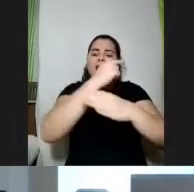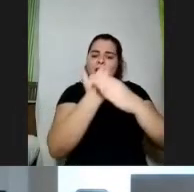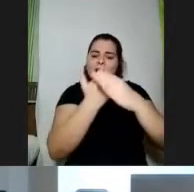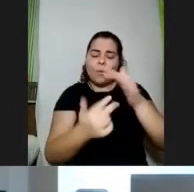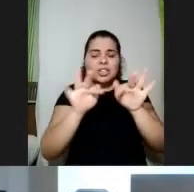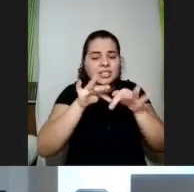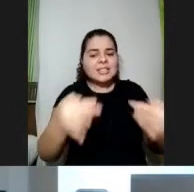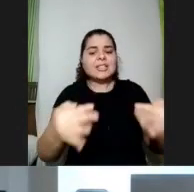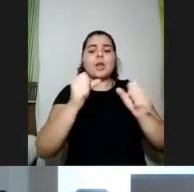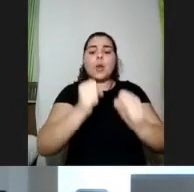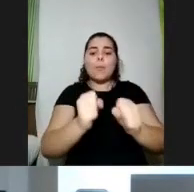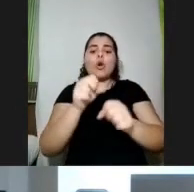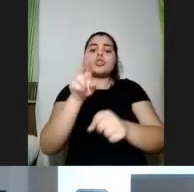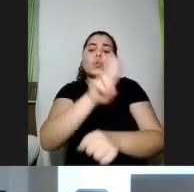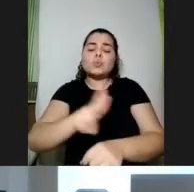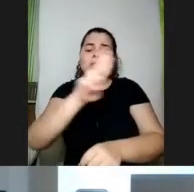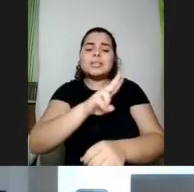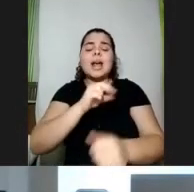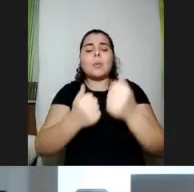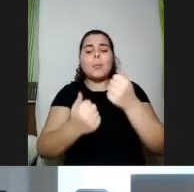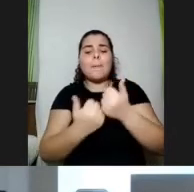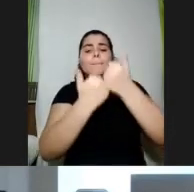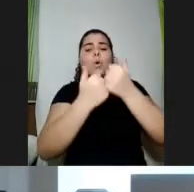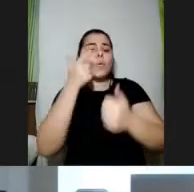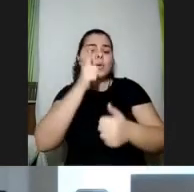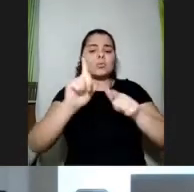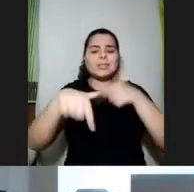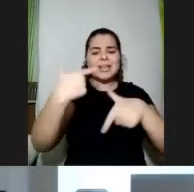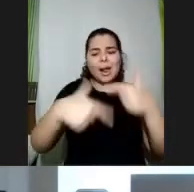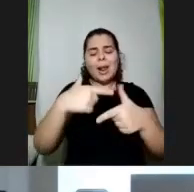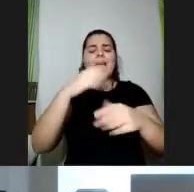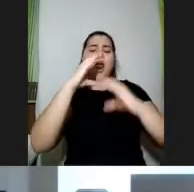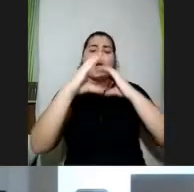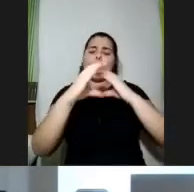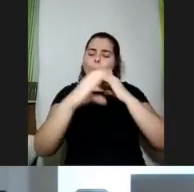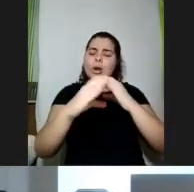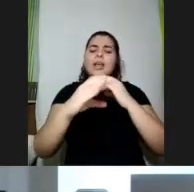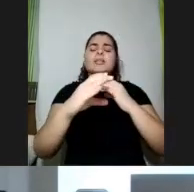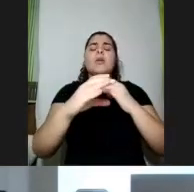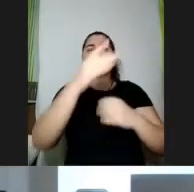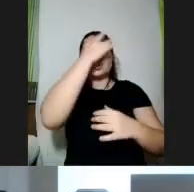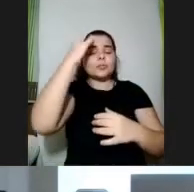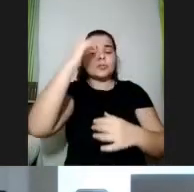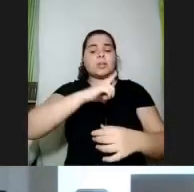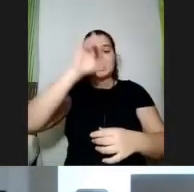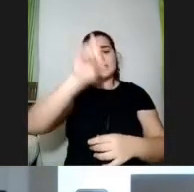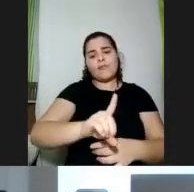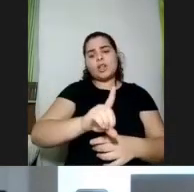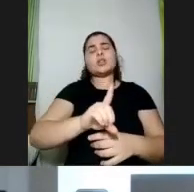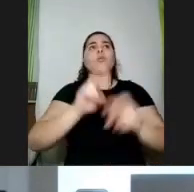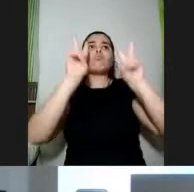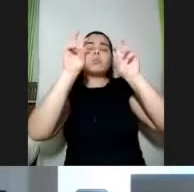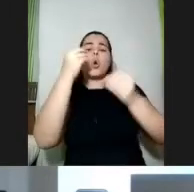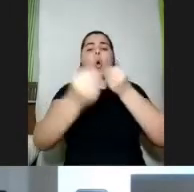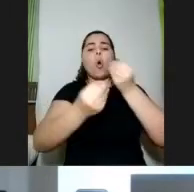utilizado como um apoio para poder trabalhar essa comunicação com pessoas com deficiência sobre como se prevenir